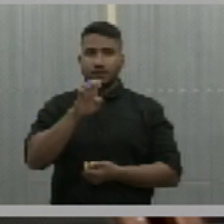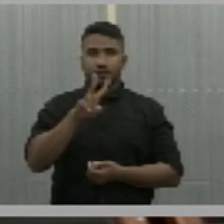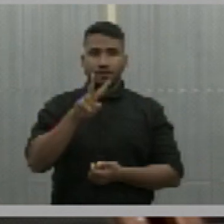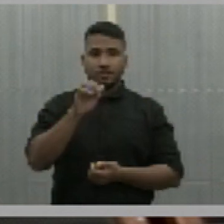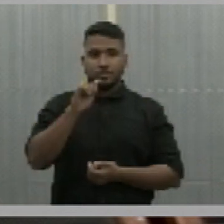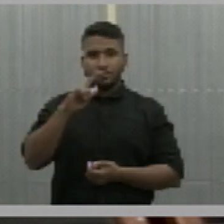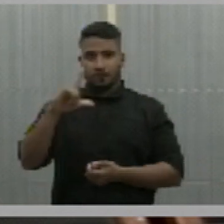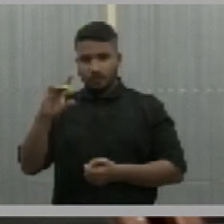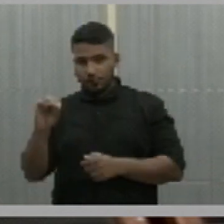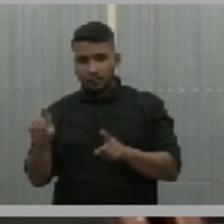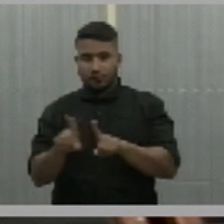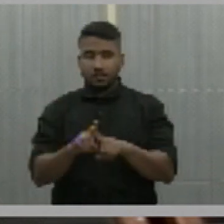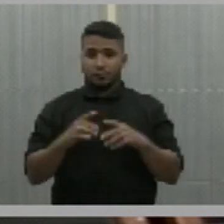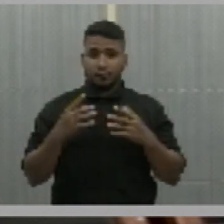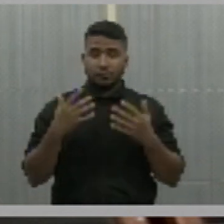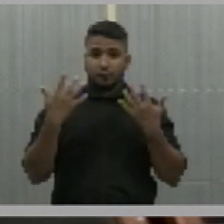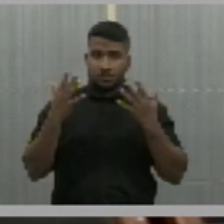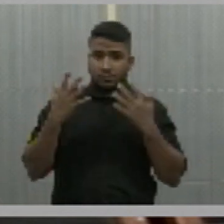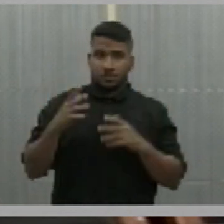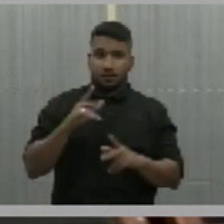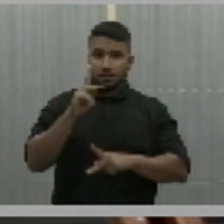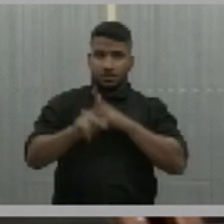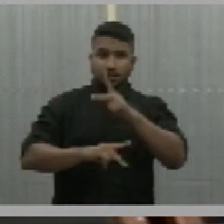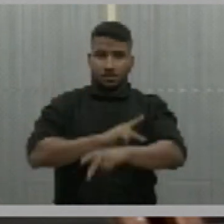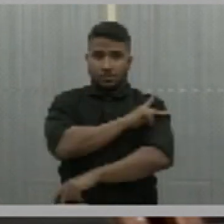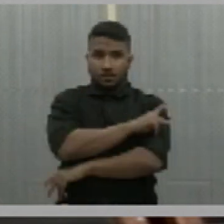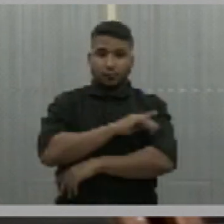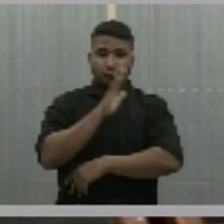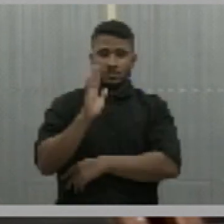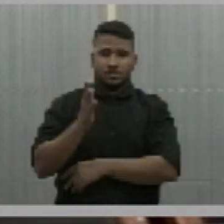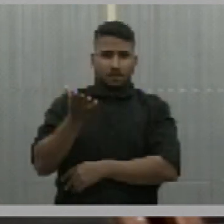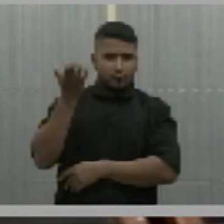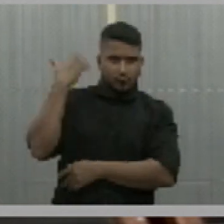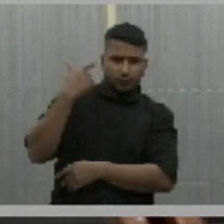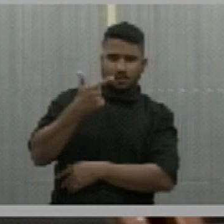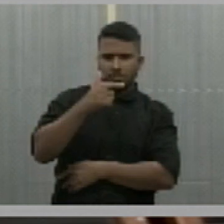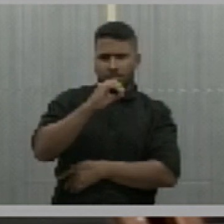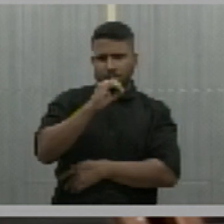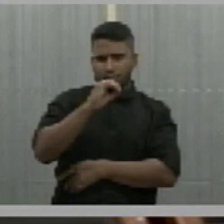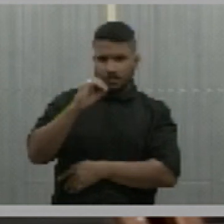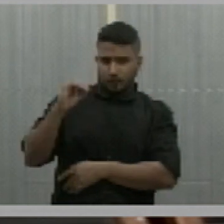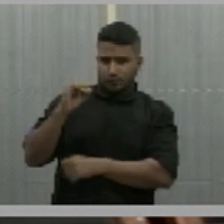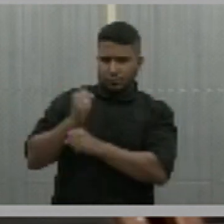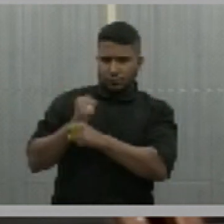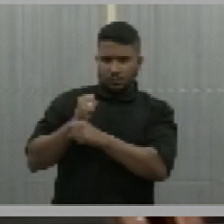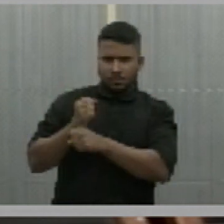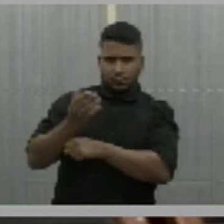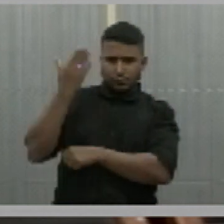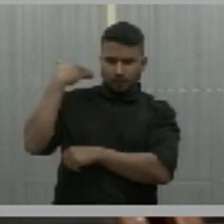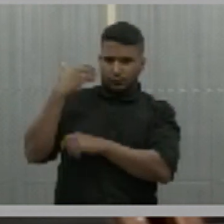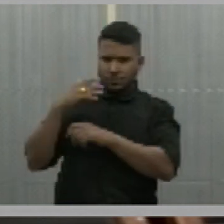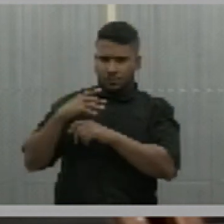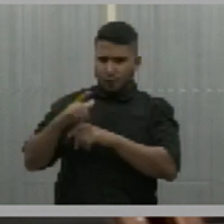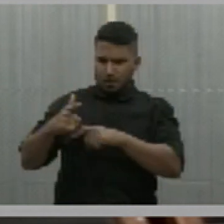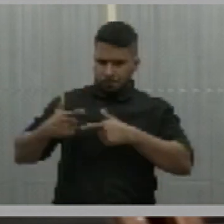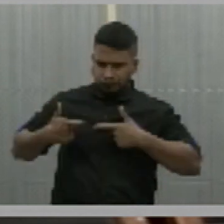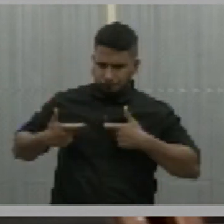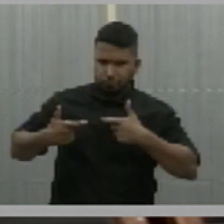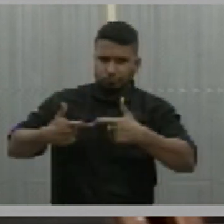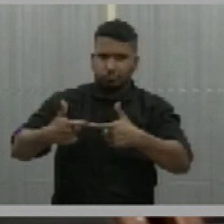aos piauienses que, lá, 200 anos atrás, encamparam toda essa luta